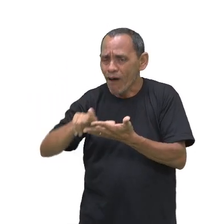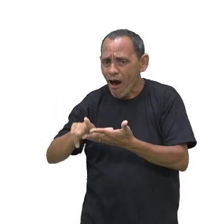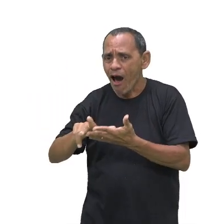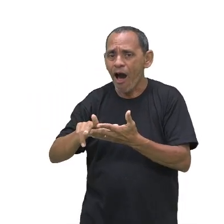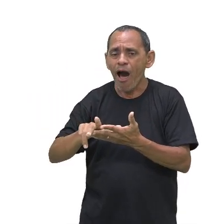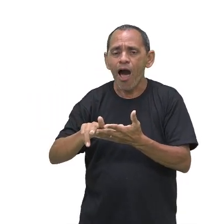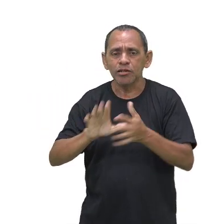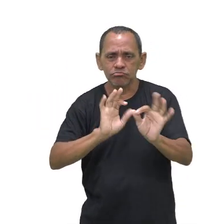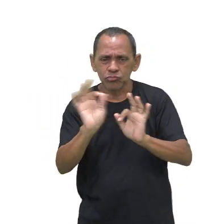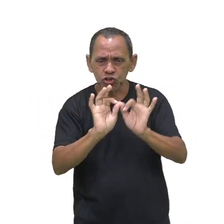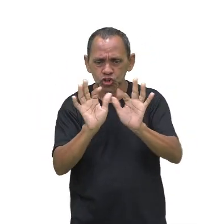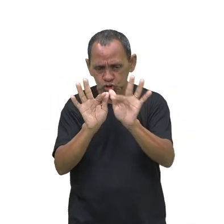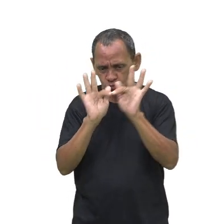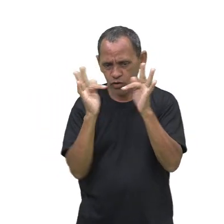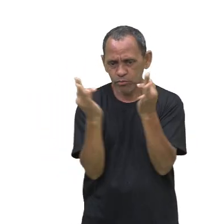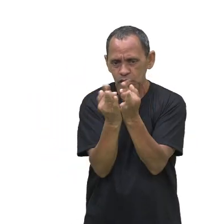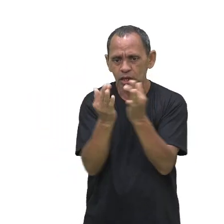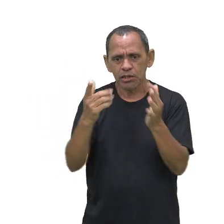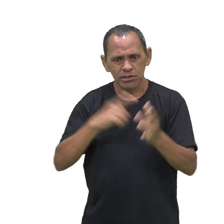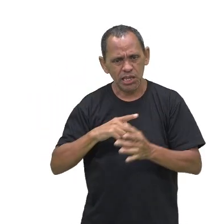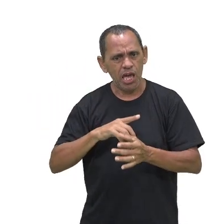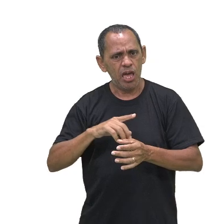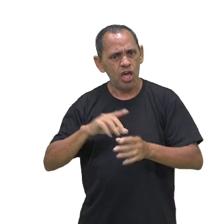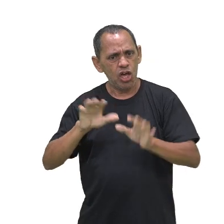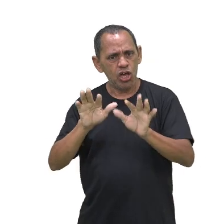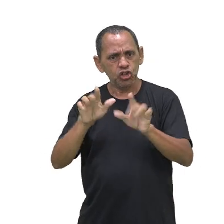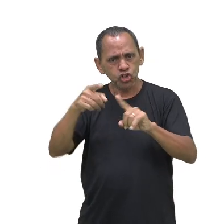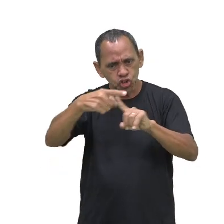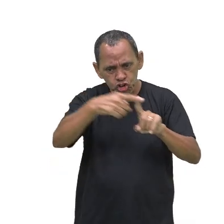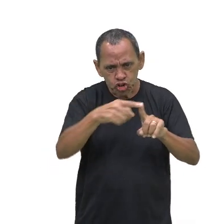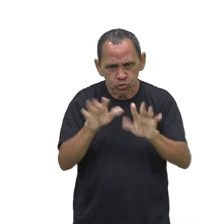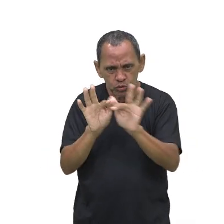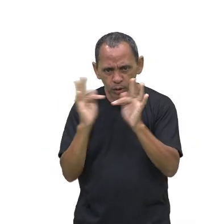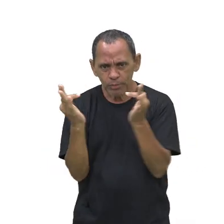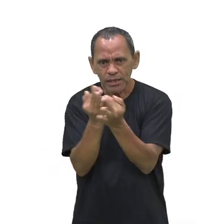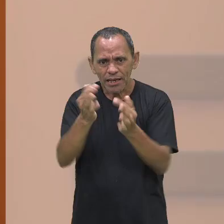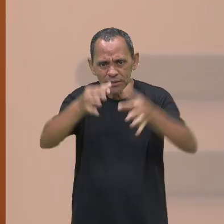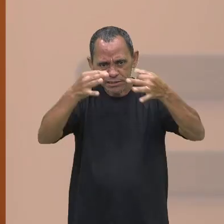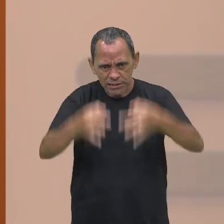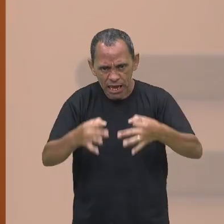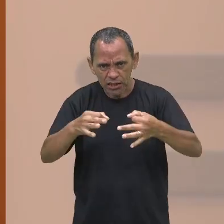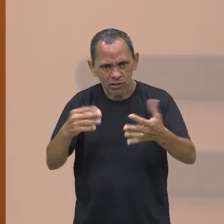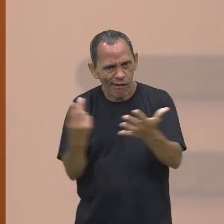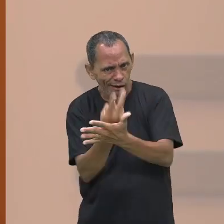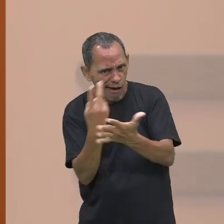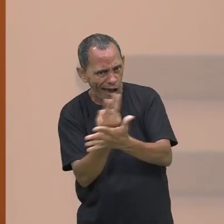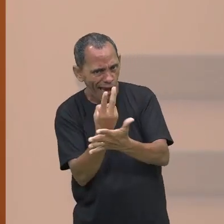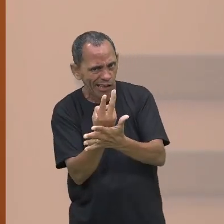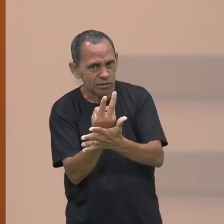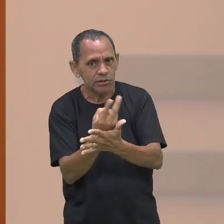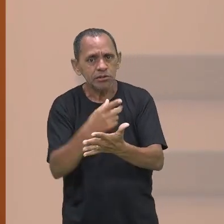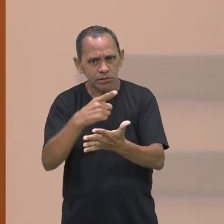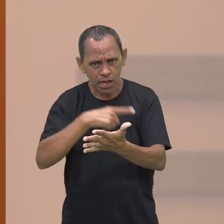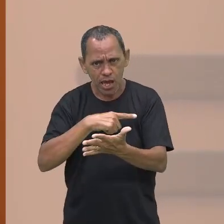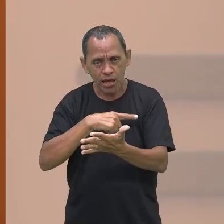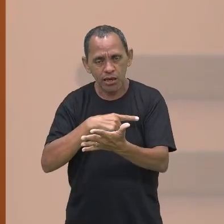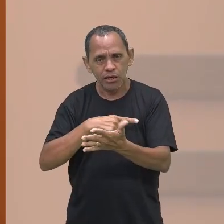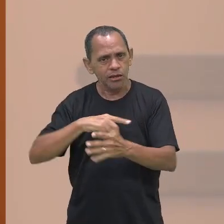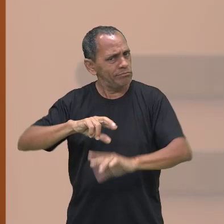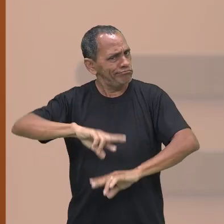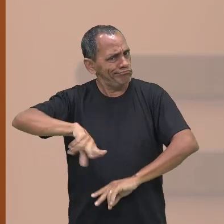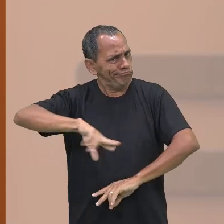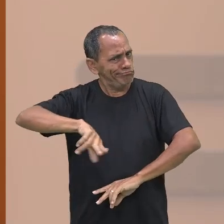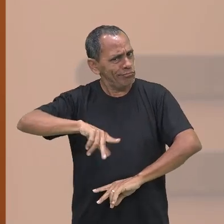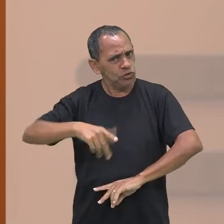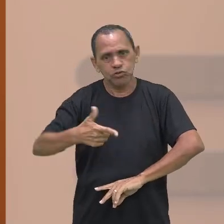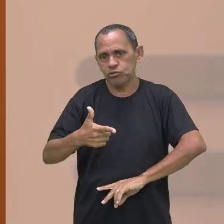Mais uma vez eu pergunto, existe um tipo de família certa, formada? Existe uma formação familiar errada? Não. Nós